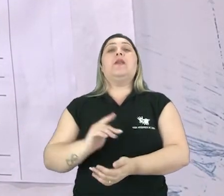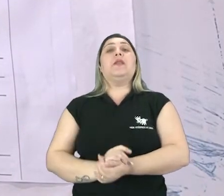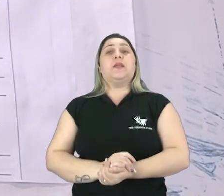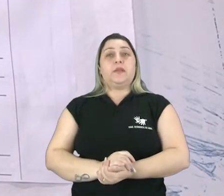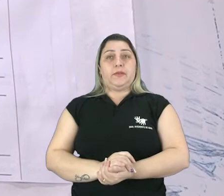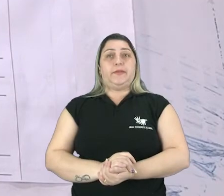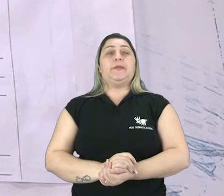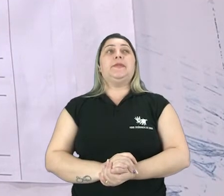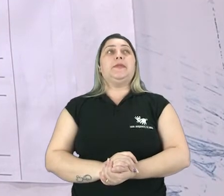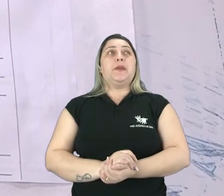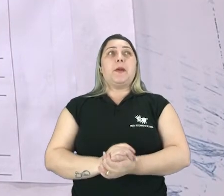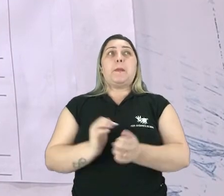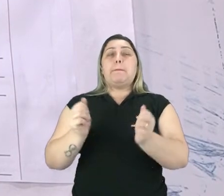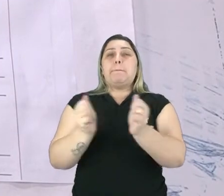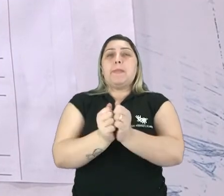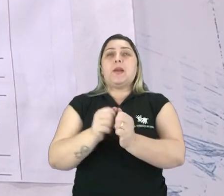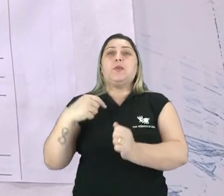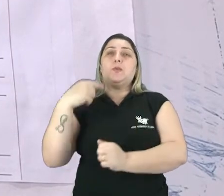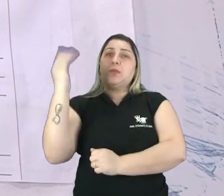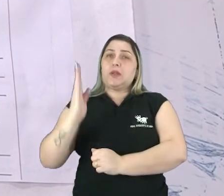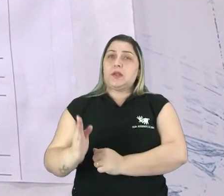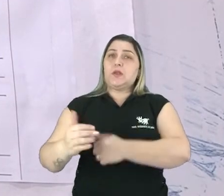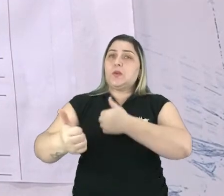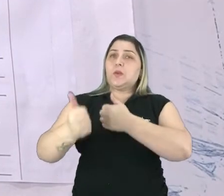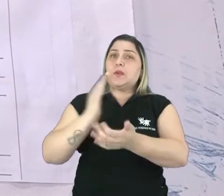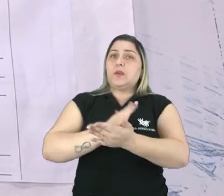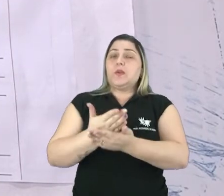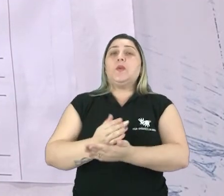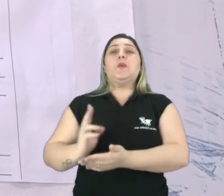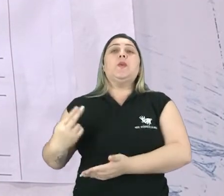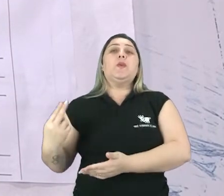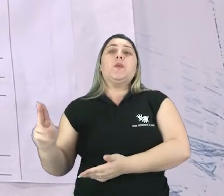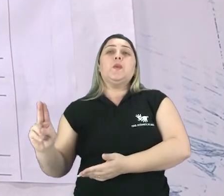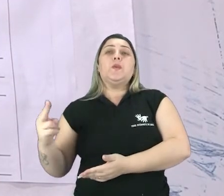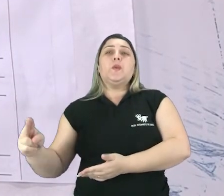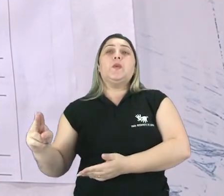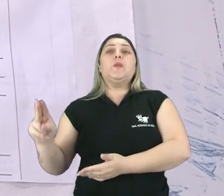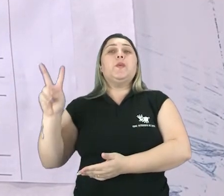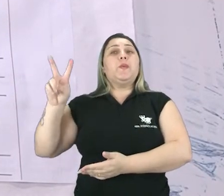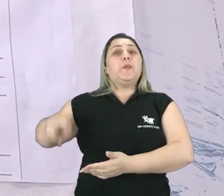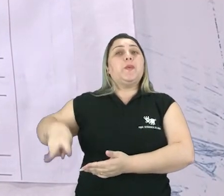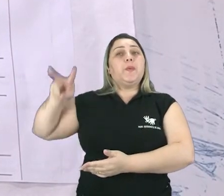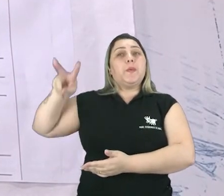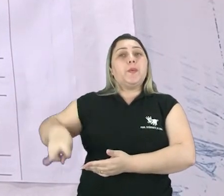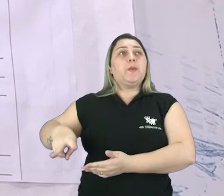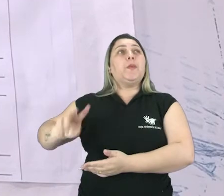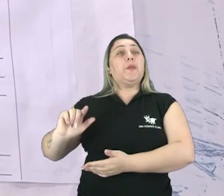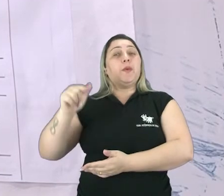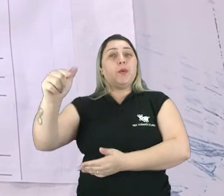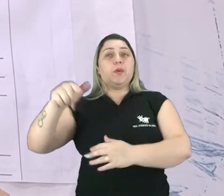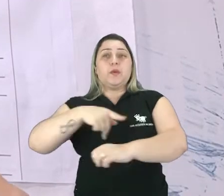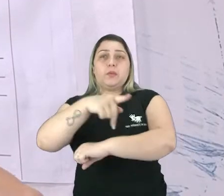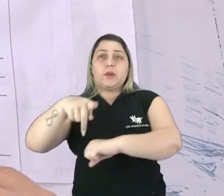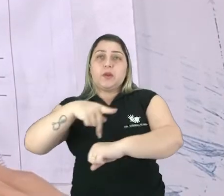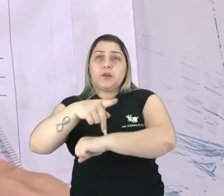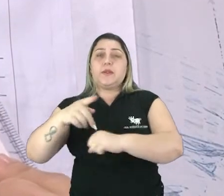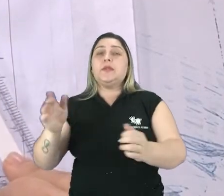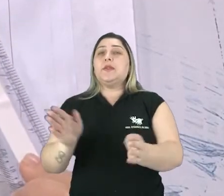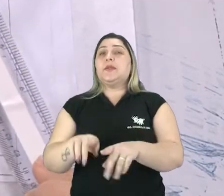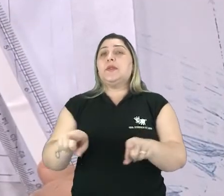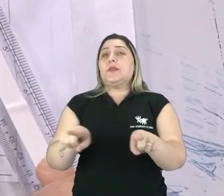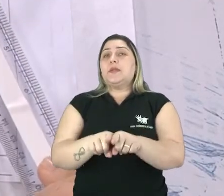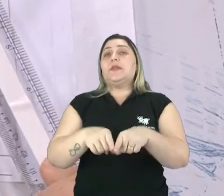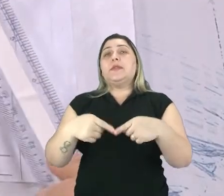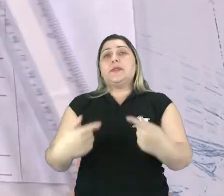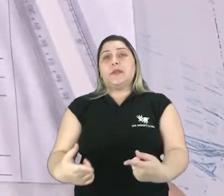bem ao lado do nosso. Paraguai. Uruguai. Venezuela. E outros. Apesar da grande